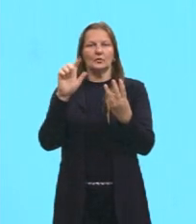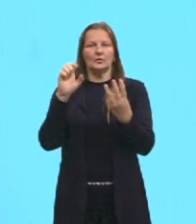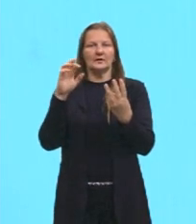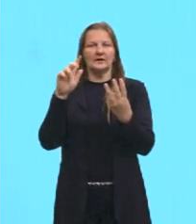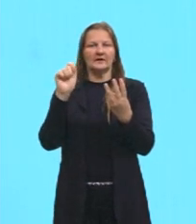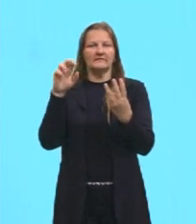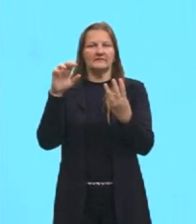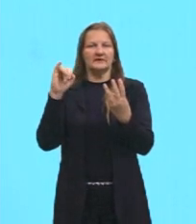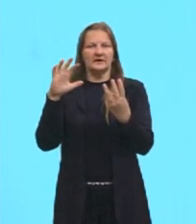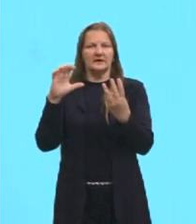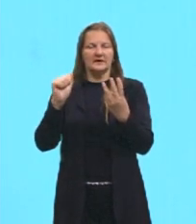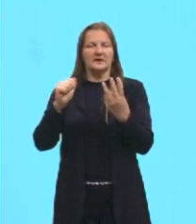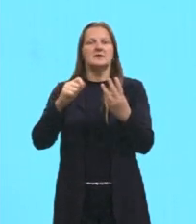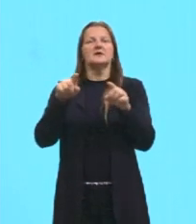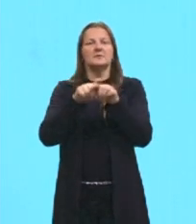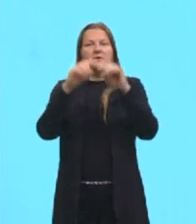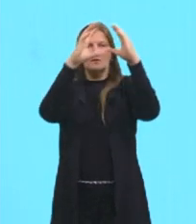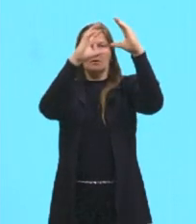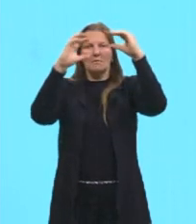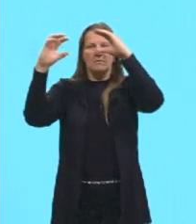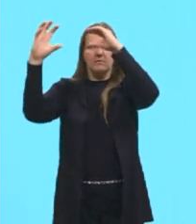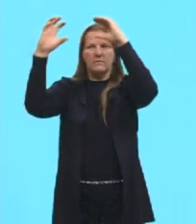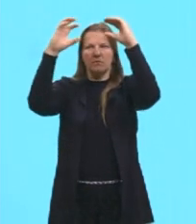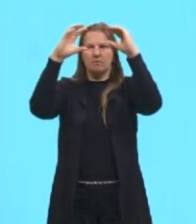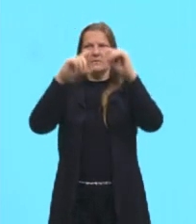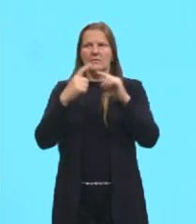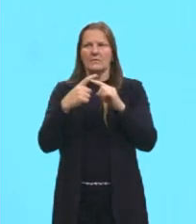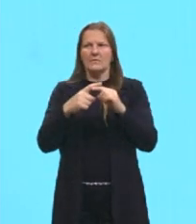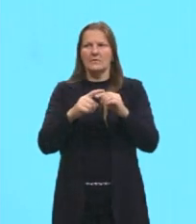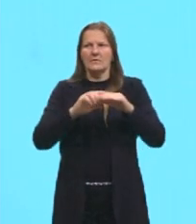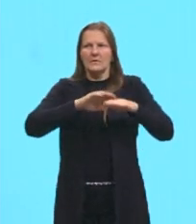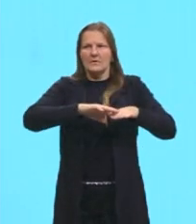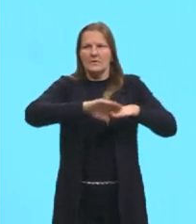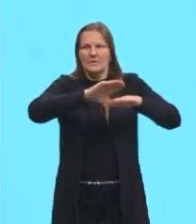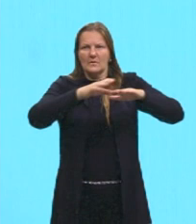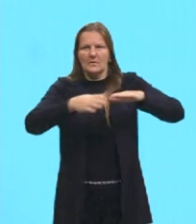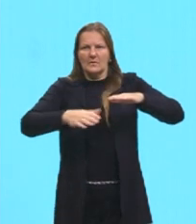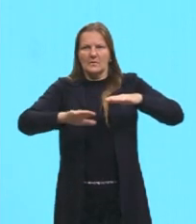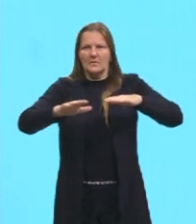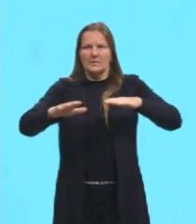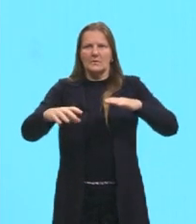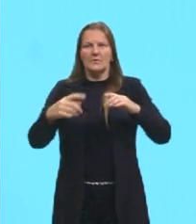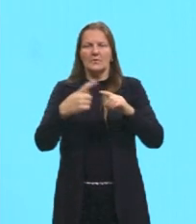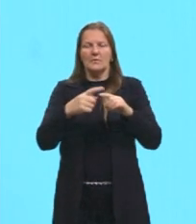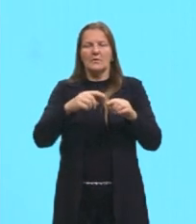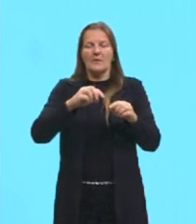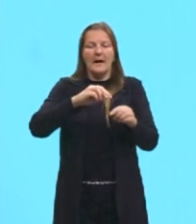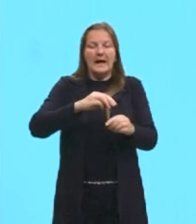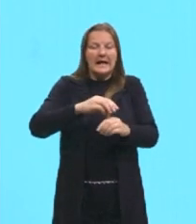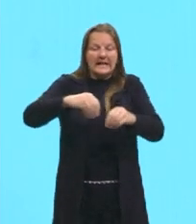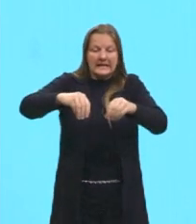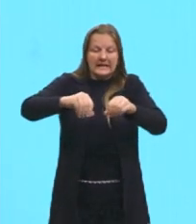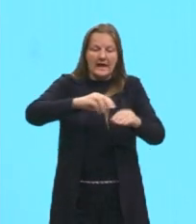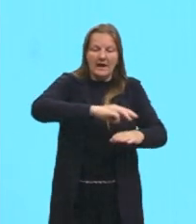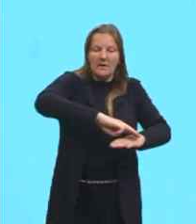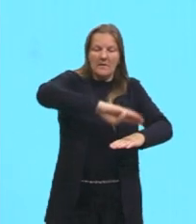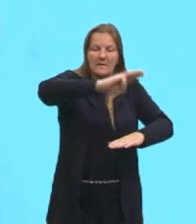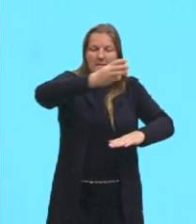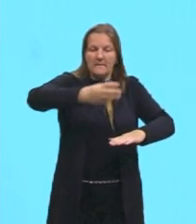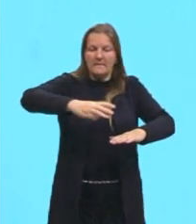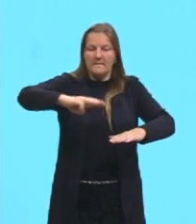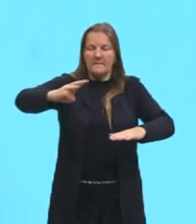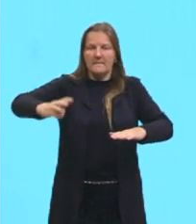a utilização aí, né? A utilização não, é a influência do relevo, tá gurizada? Então, essa massa de ar,